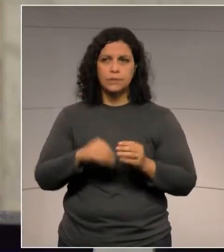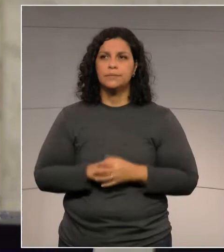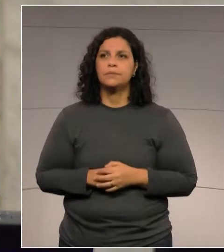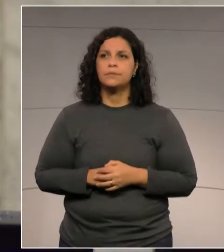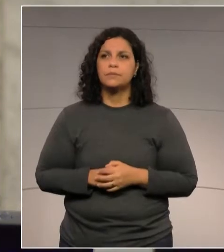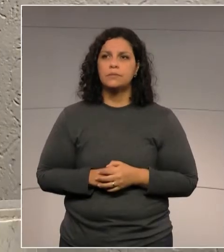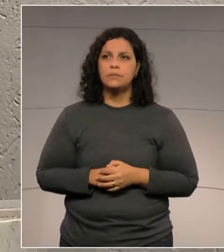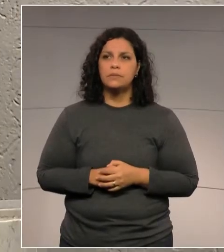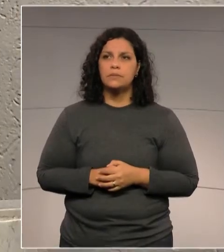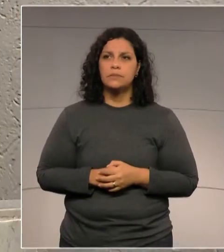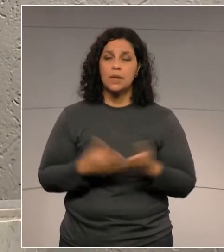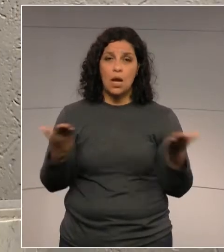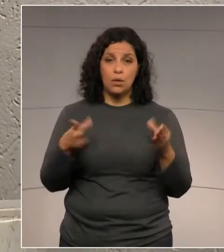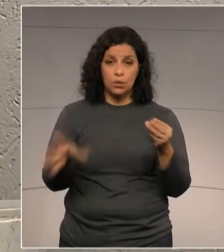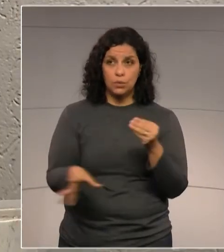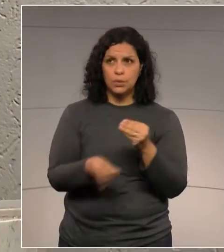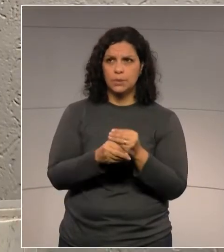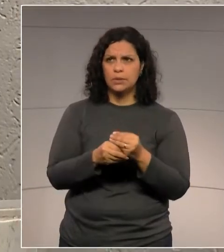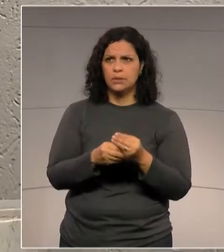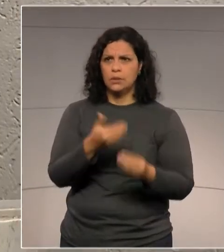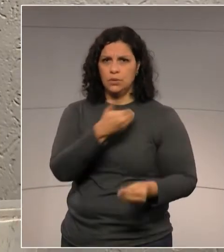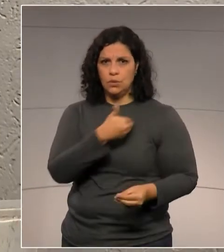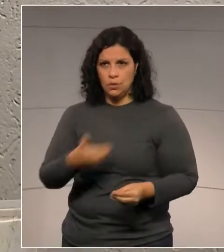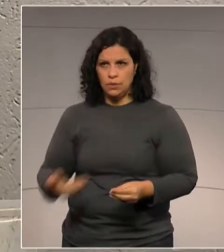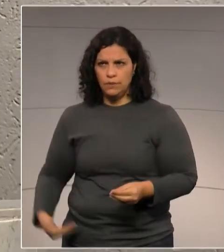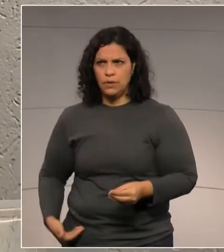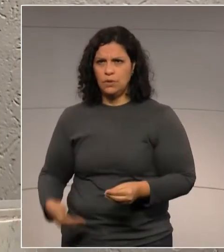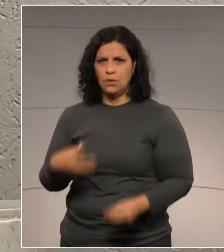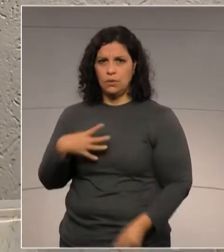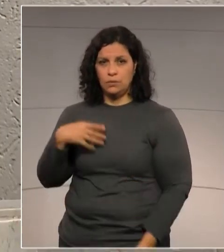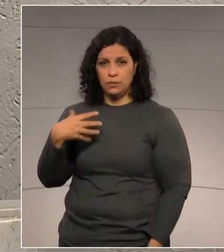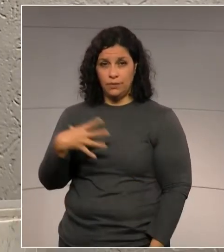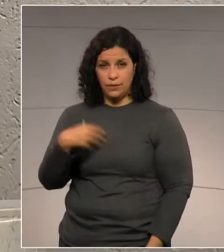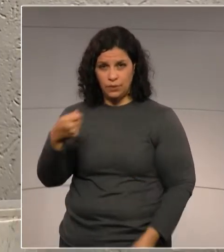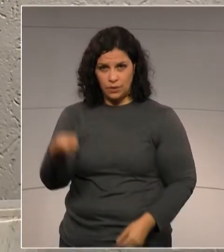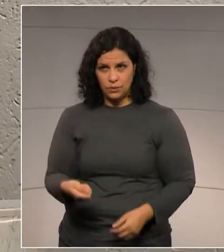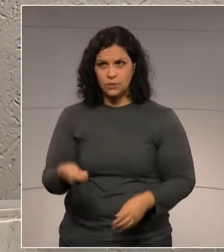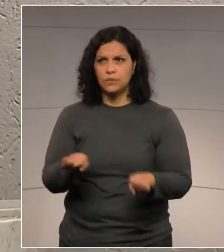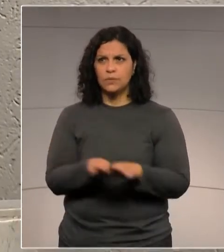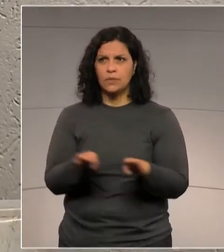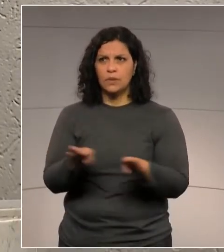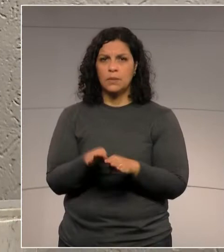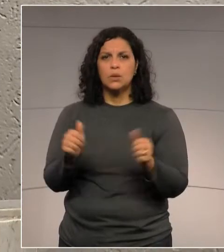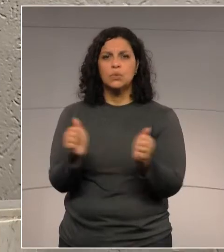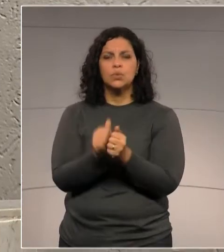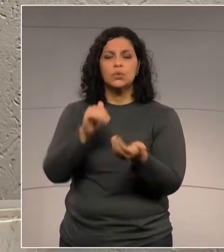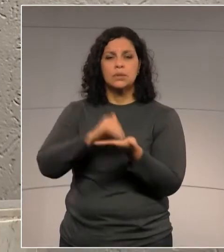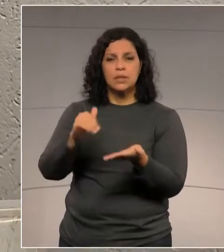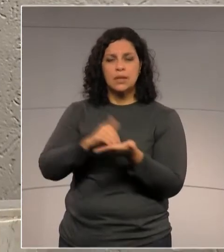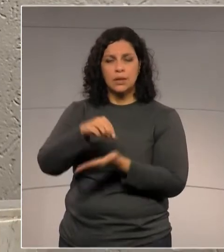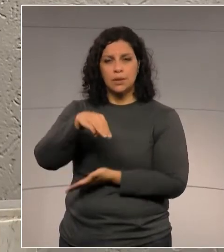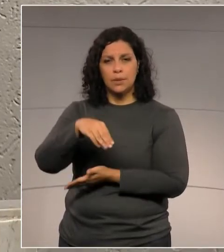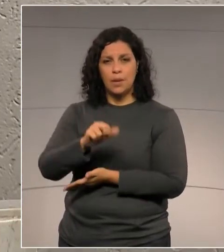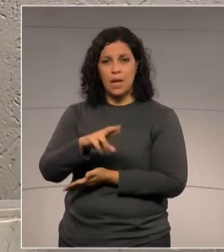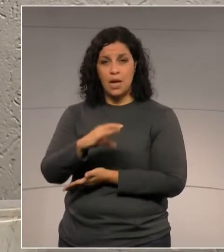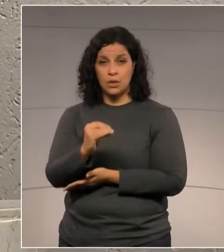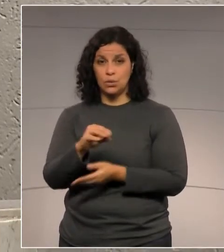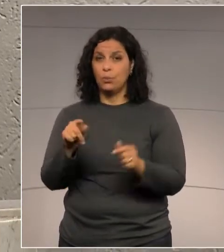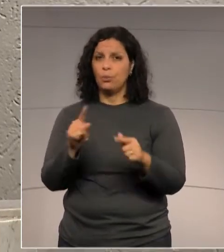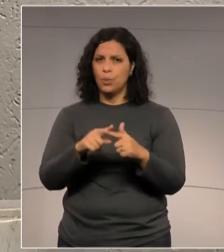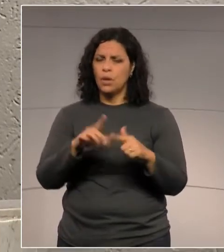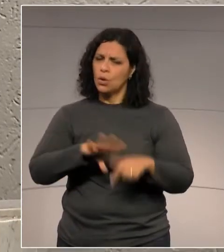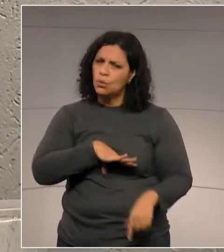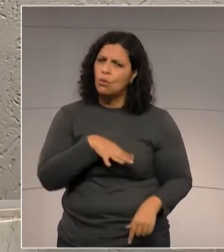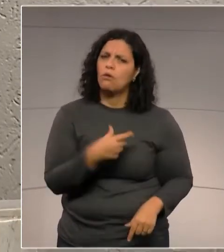Concluir, senhor. Quero cumprimentar o governador Ratinho Júnior e o secretário Márcio Nunes pela